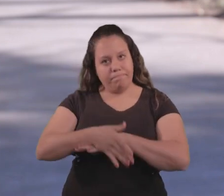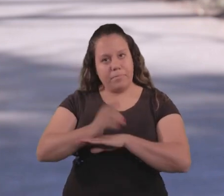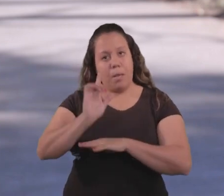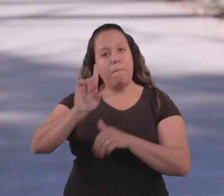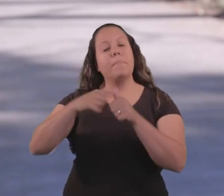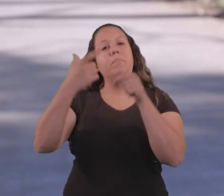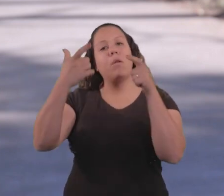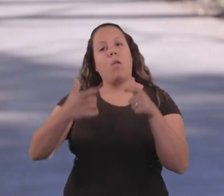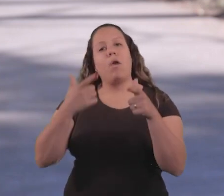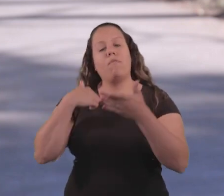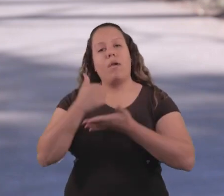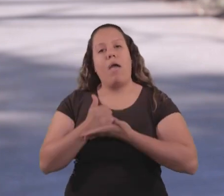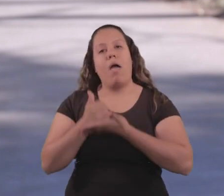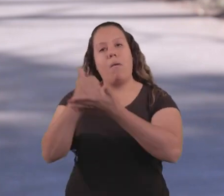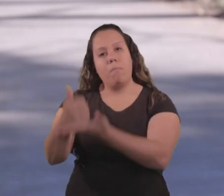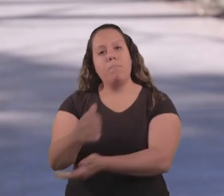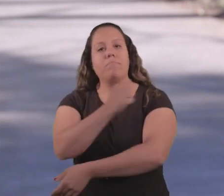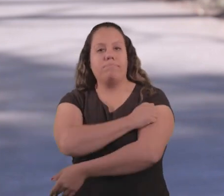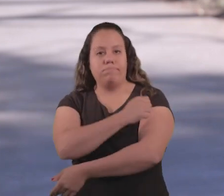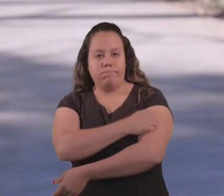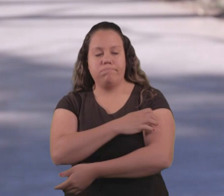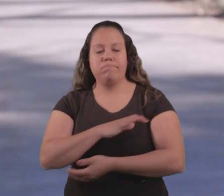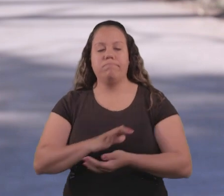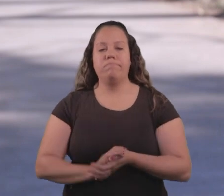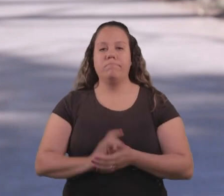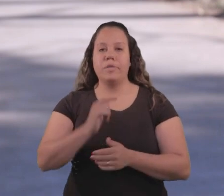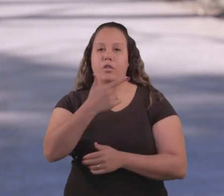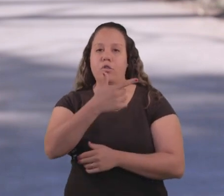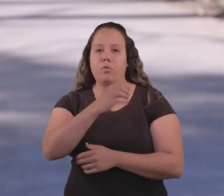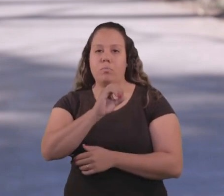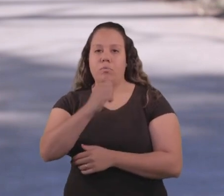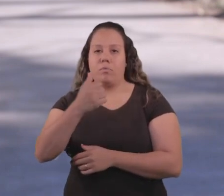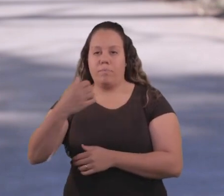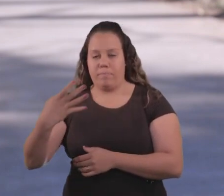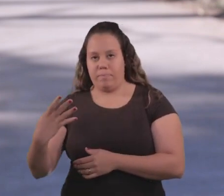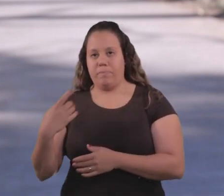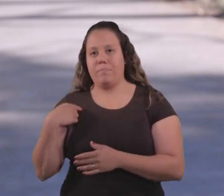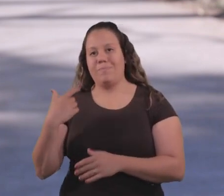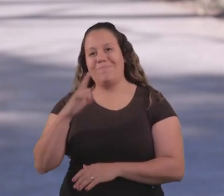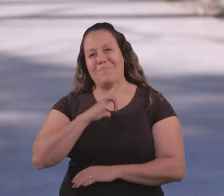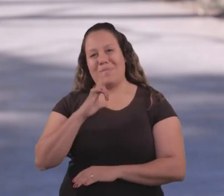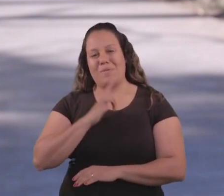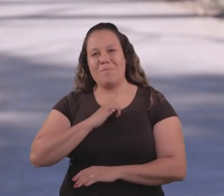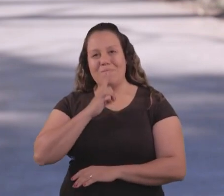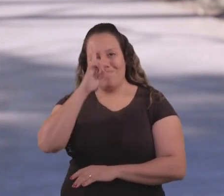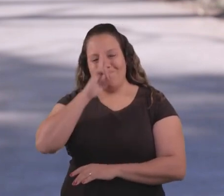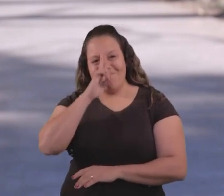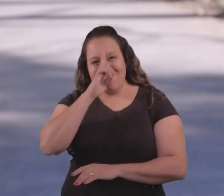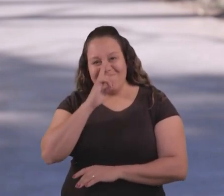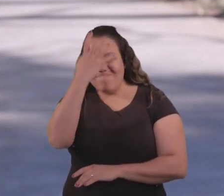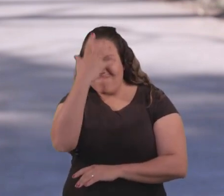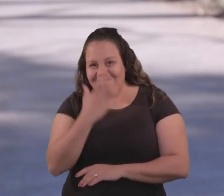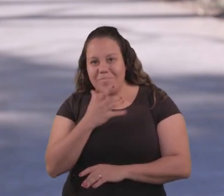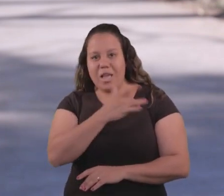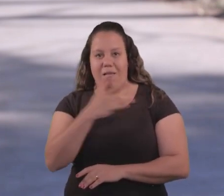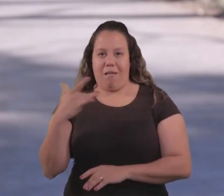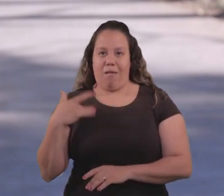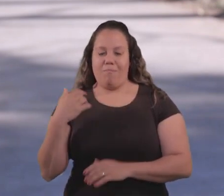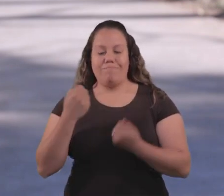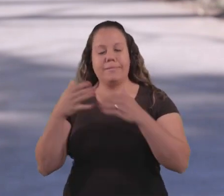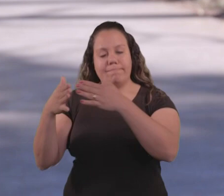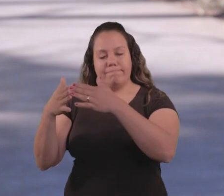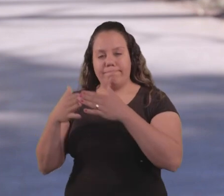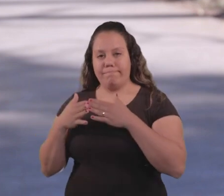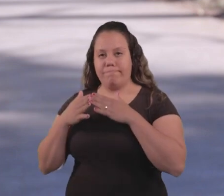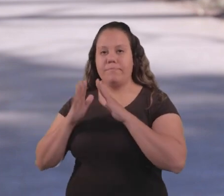notação foi no apoio estudantil. E em 2014, eu tive um grave problema de saúde e precisei me